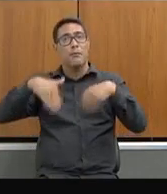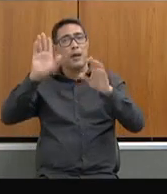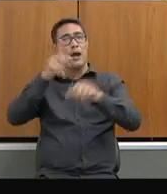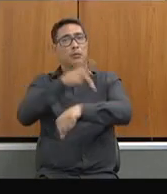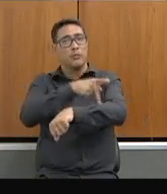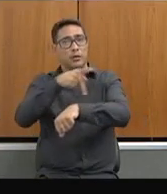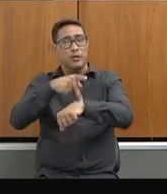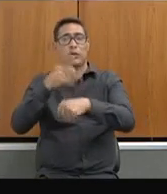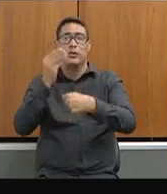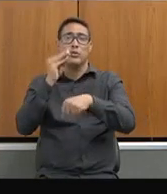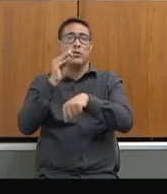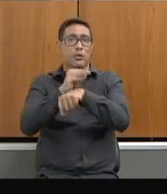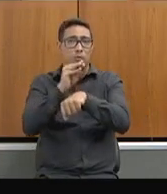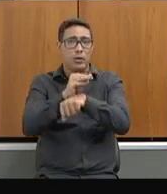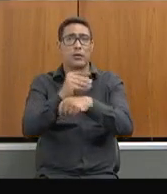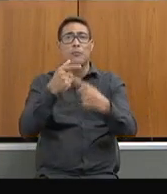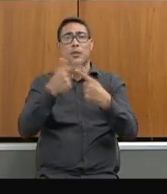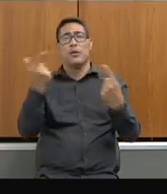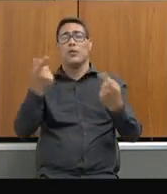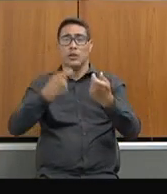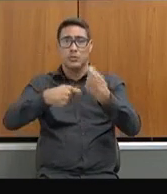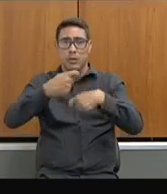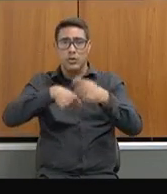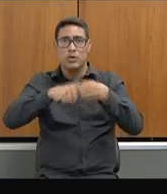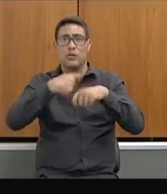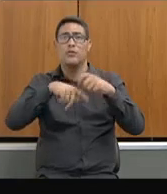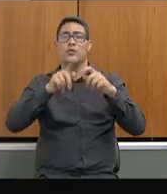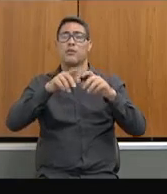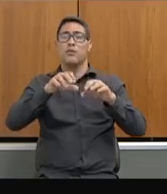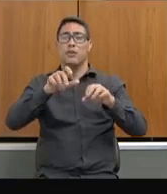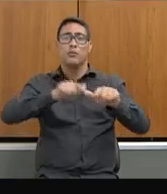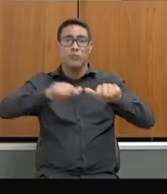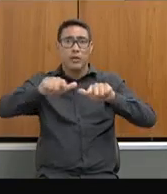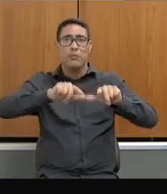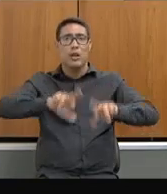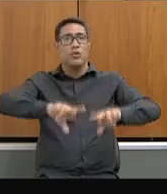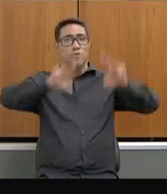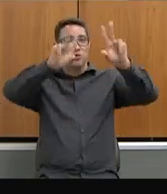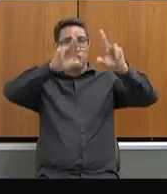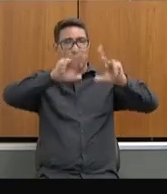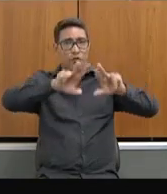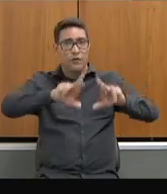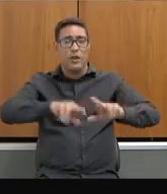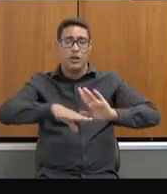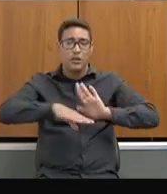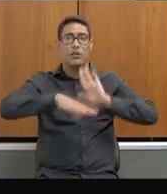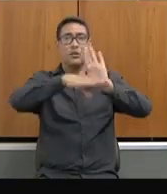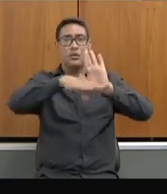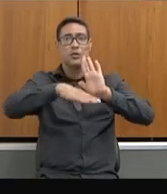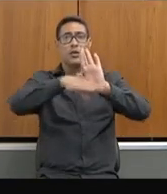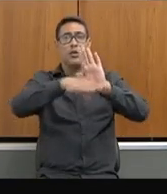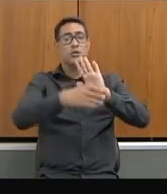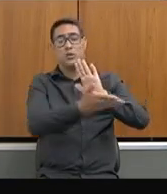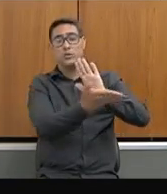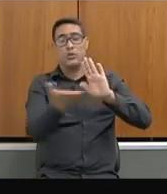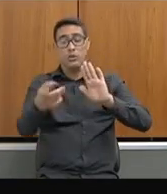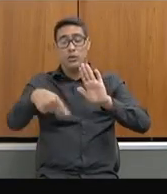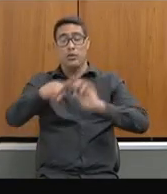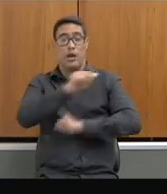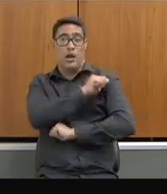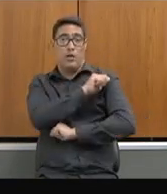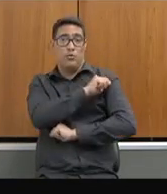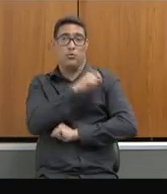administrativo, e estamos fazendo um trabalho diferenciado para que consigamos recompor a aprendizagem desses estudantes que estão nessas escolas.